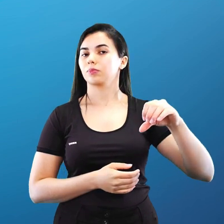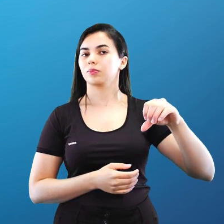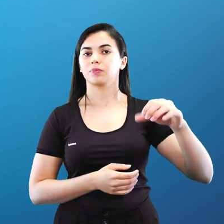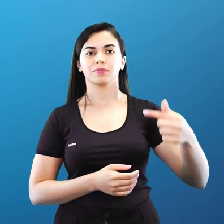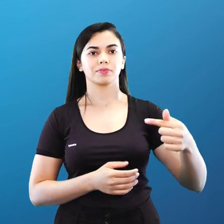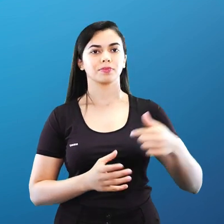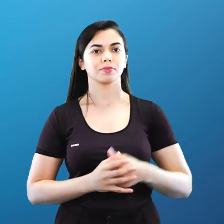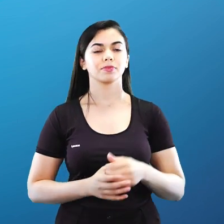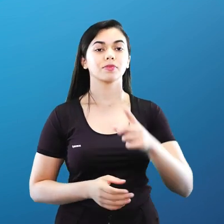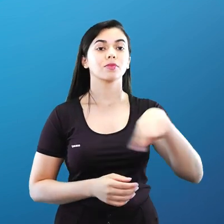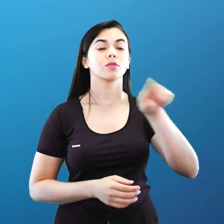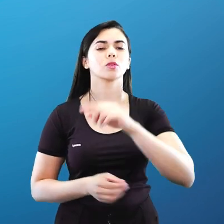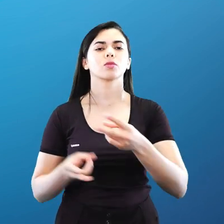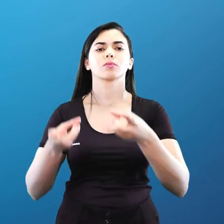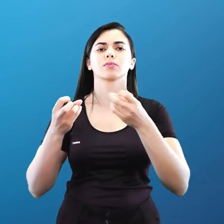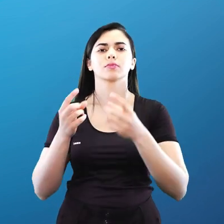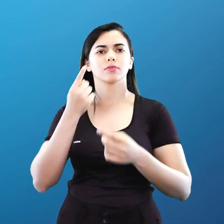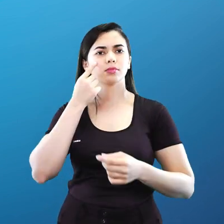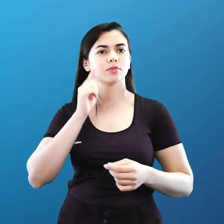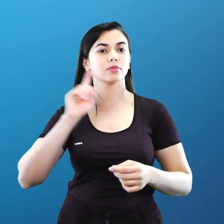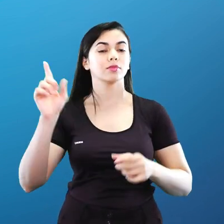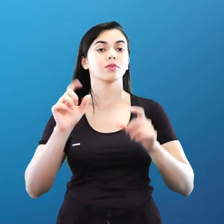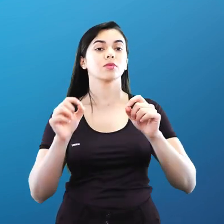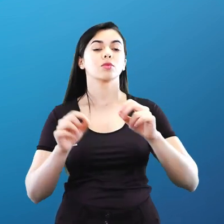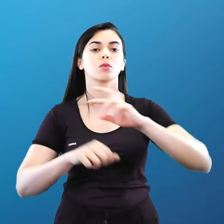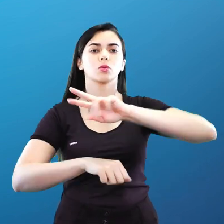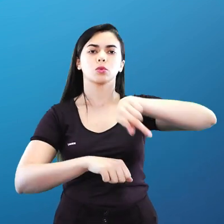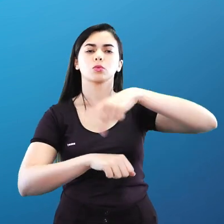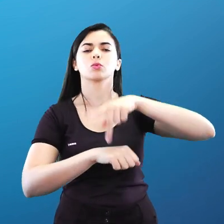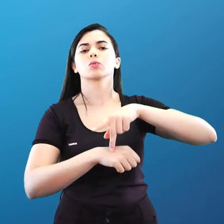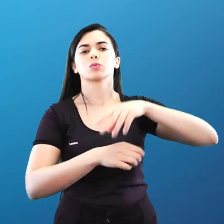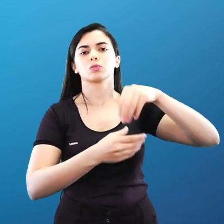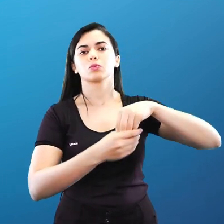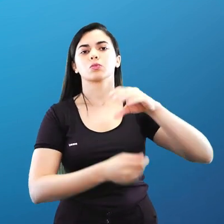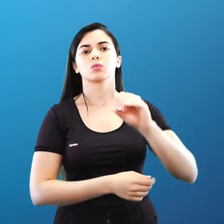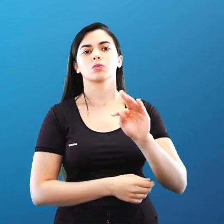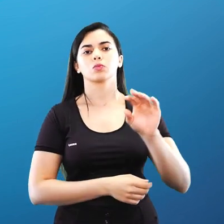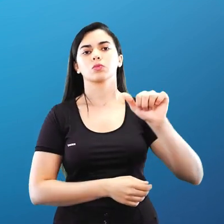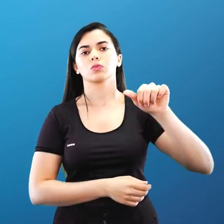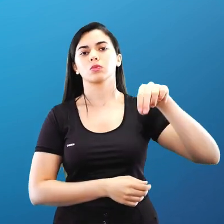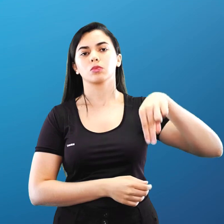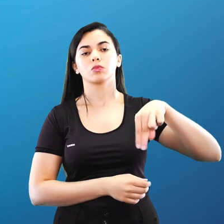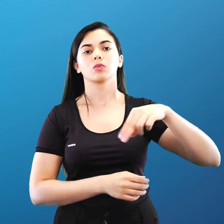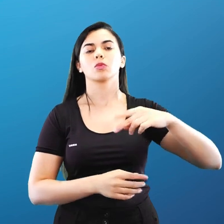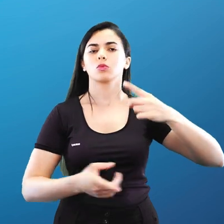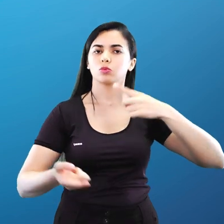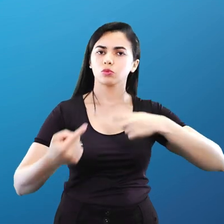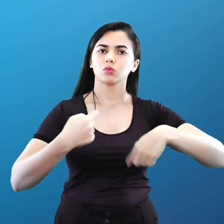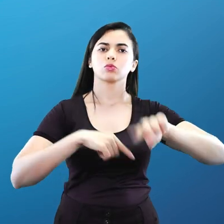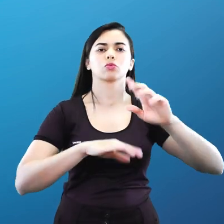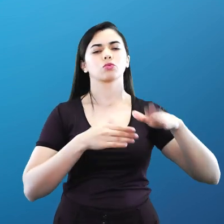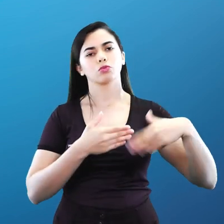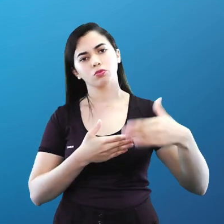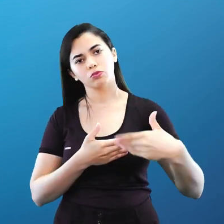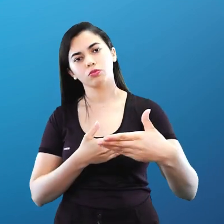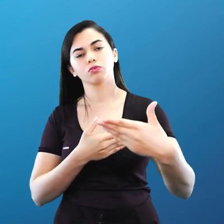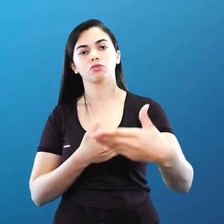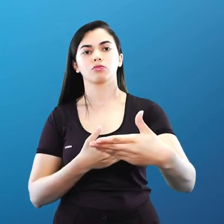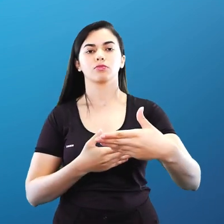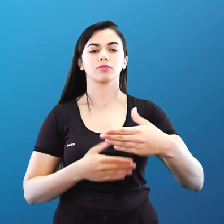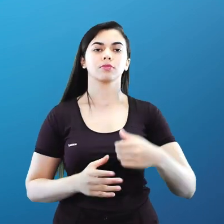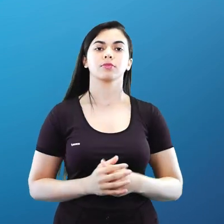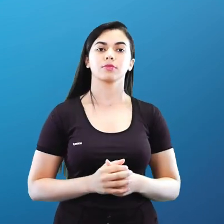observar que os membros da OTAN, a OTAN como tudo, ela foi avançando gradativamente